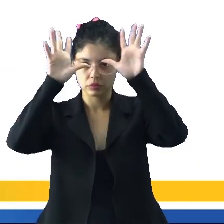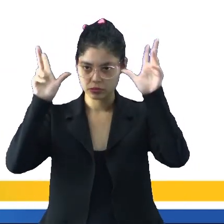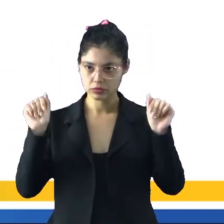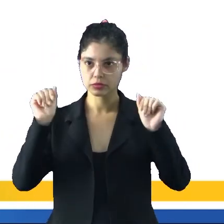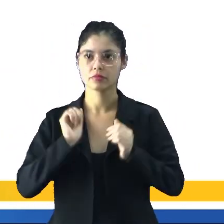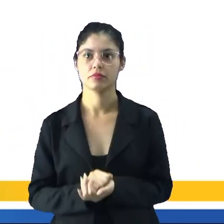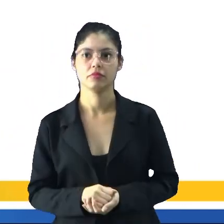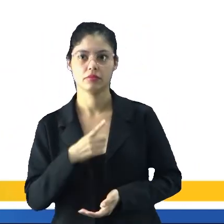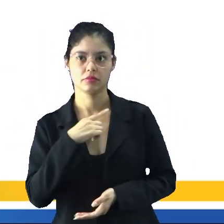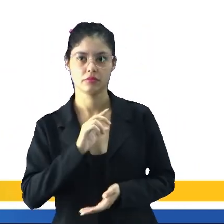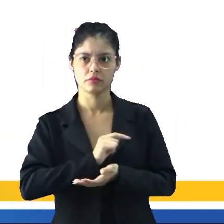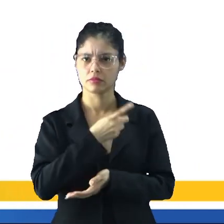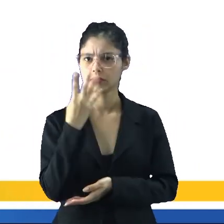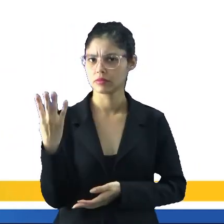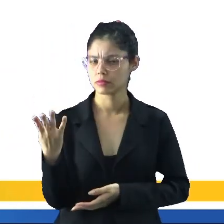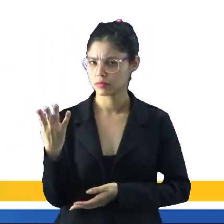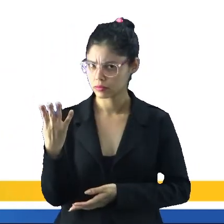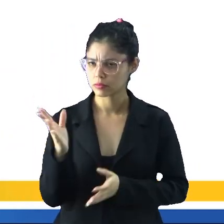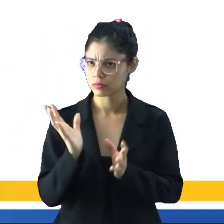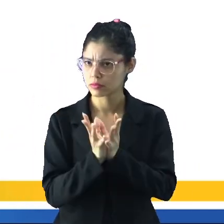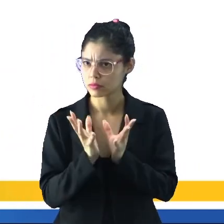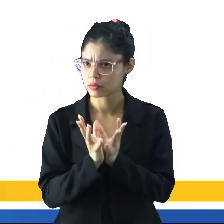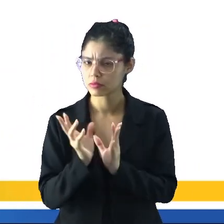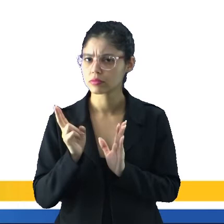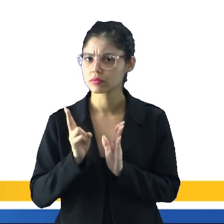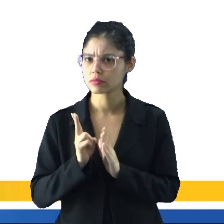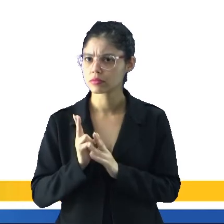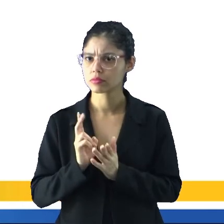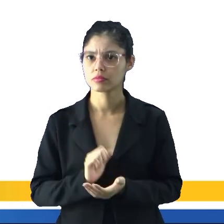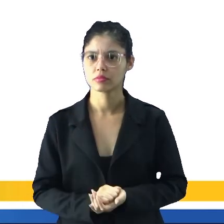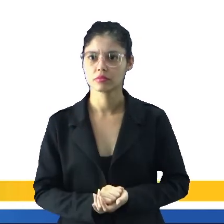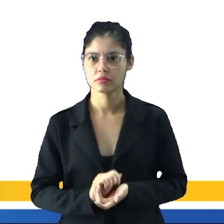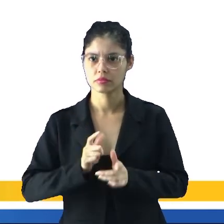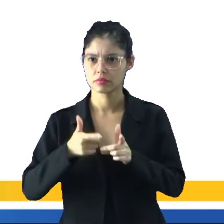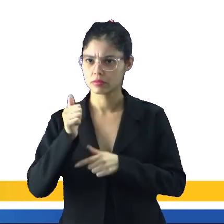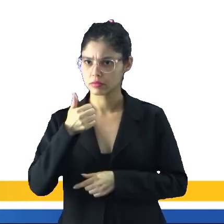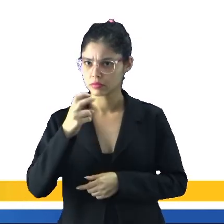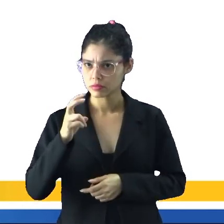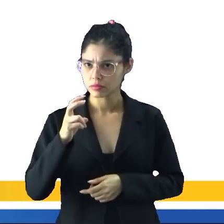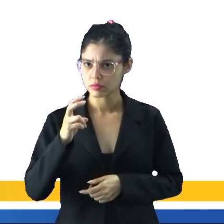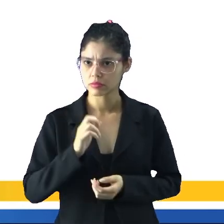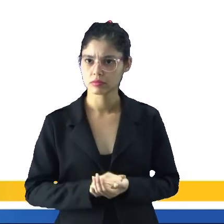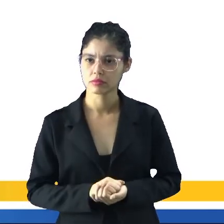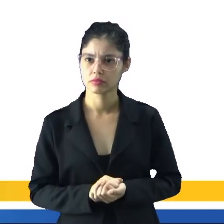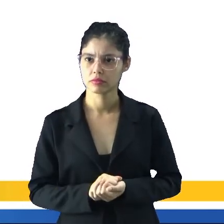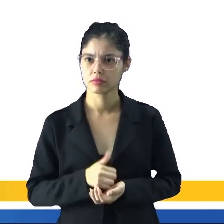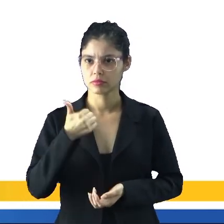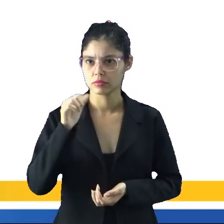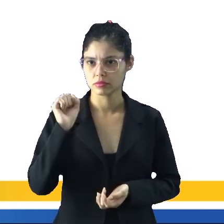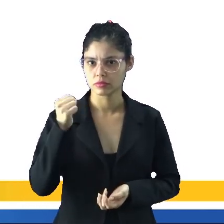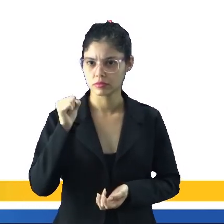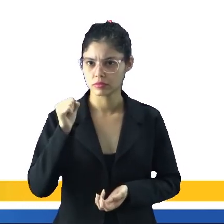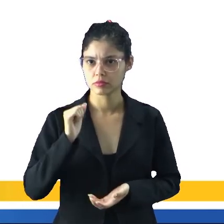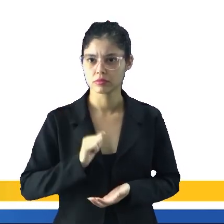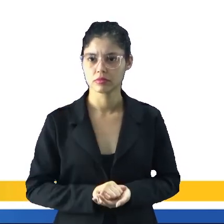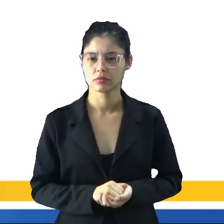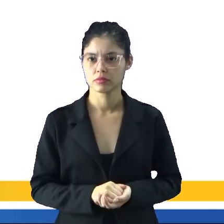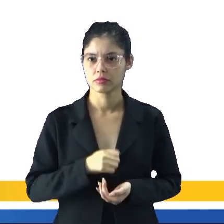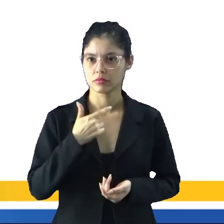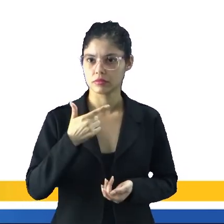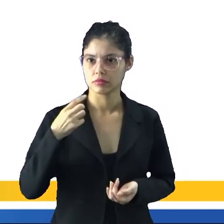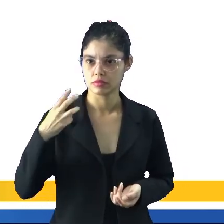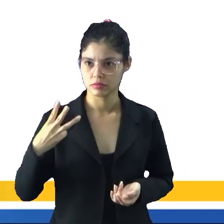território acreano é composto por quantas etnias no total? Letra A, 15 etnias. Letra B, 18 etnias.